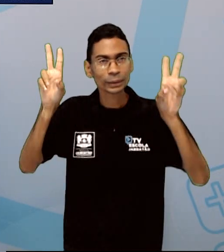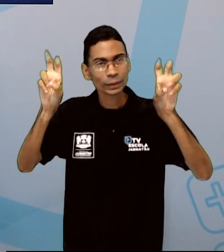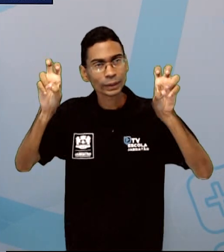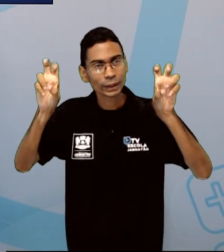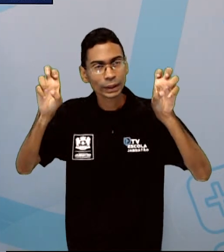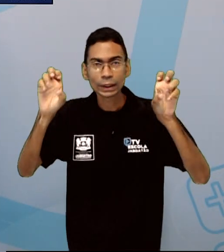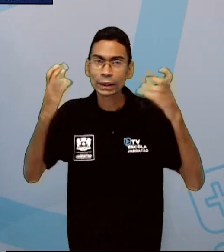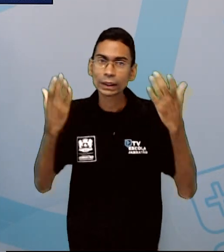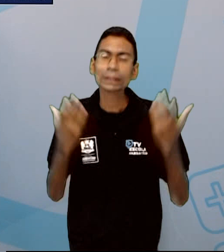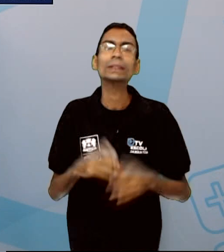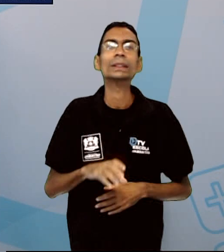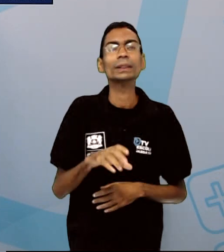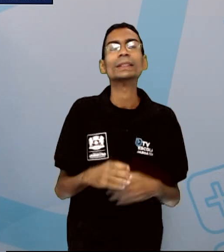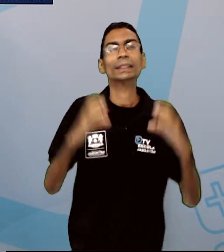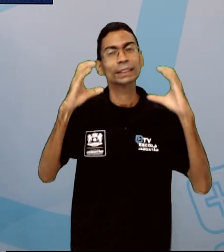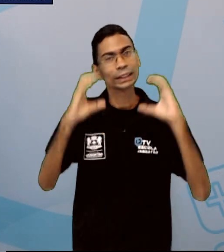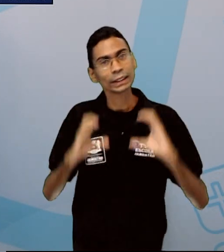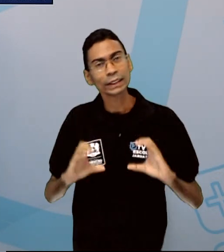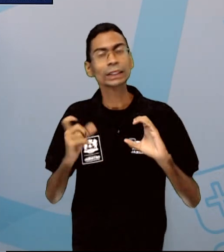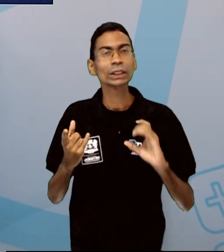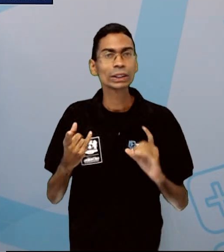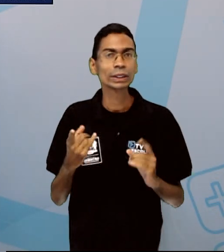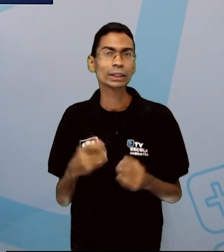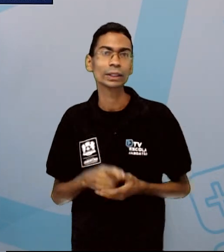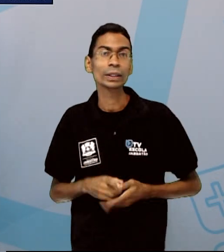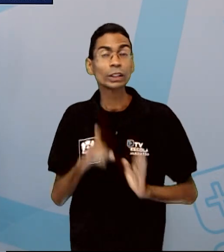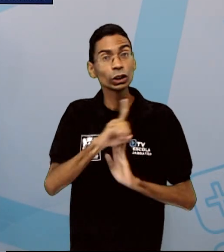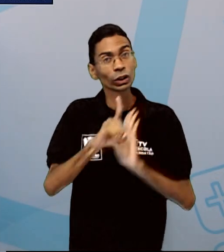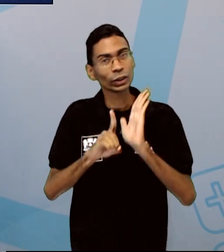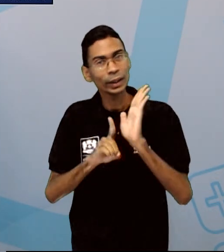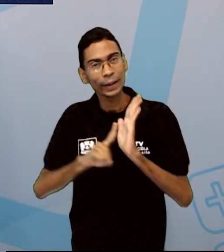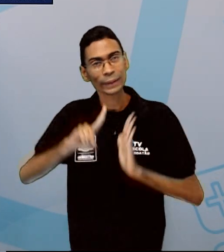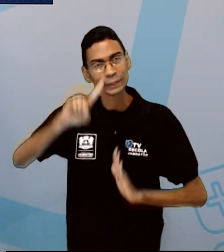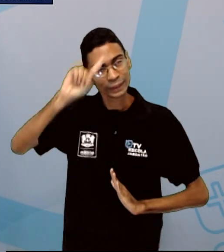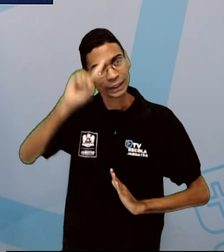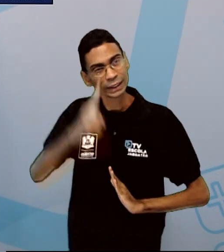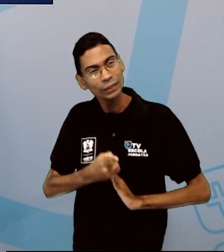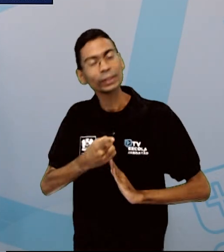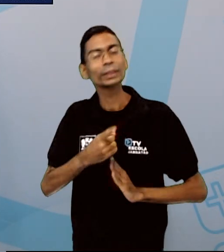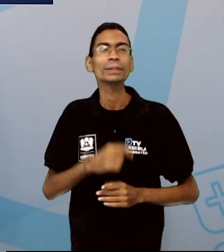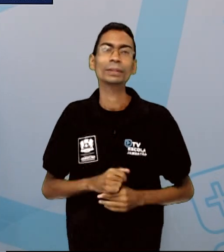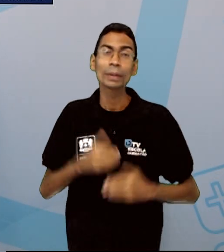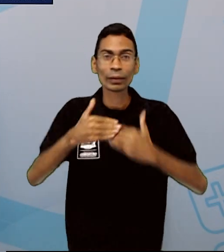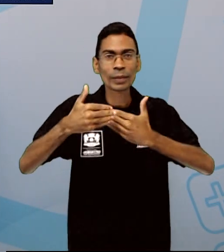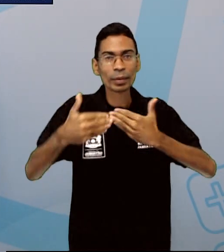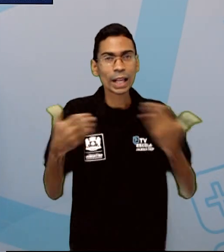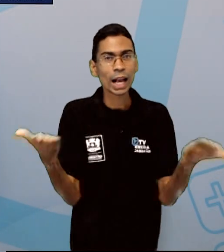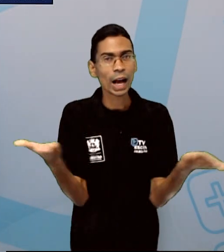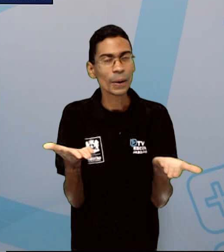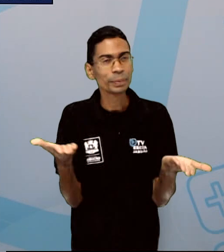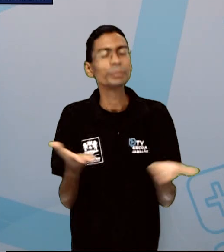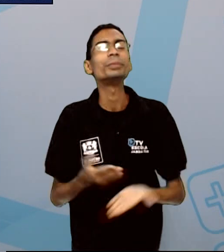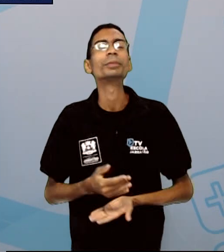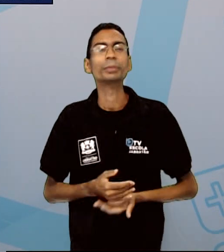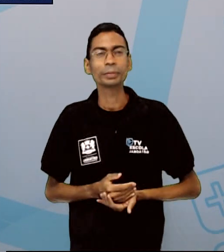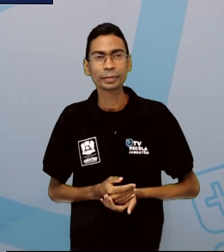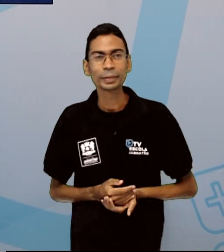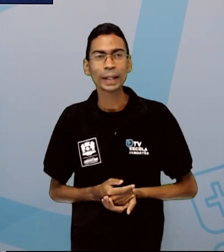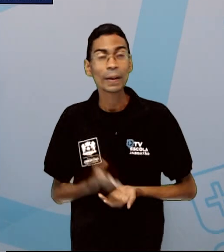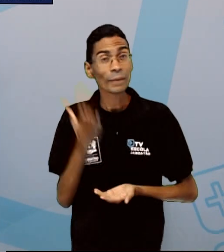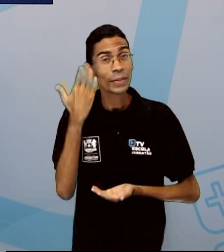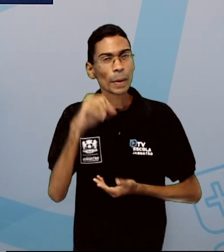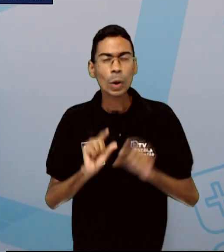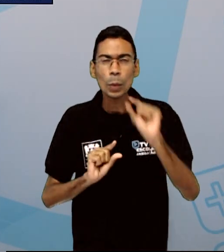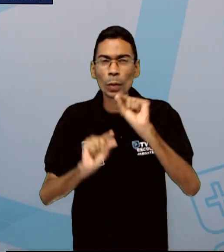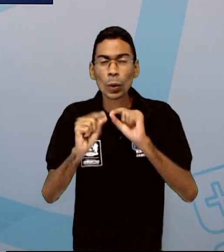Cidadania, Direitos e Deveres. Vamos iniciar! Vamos saber um pouco